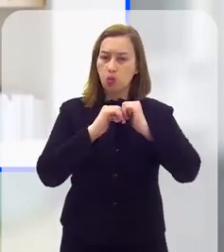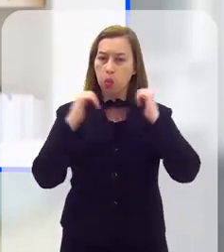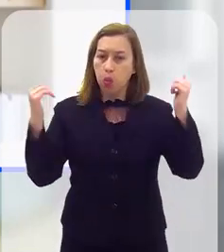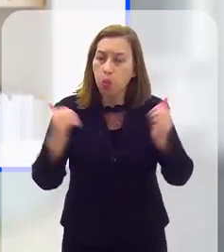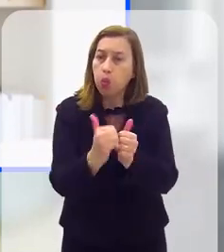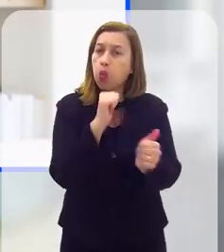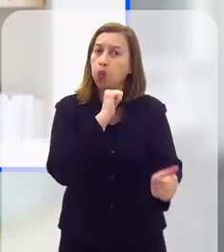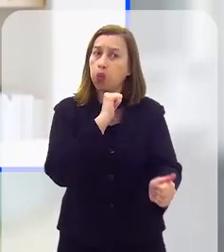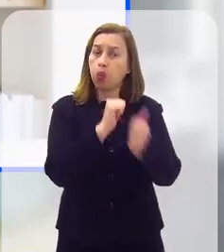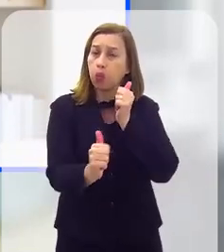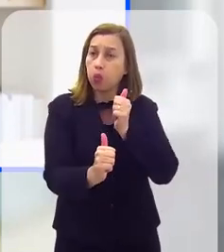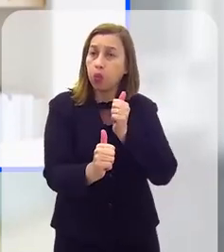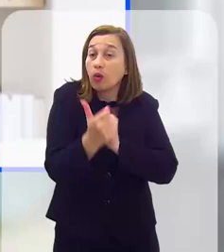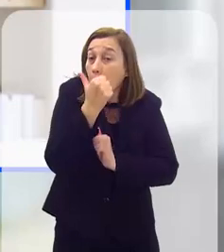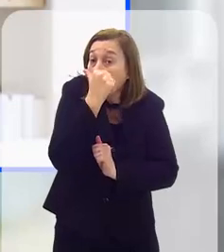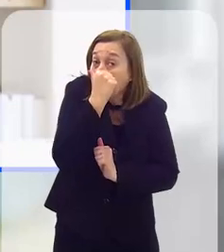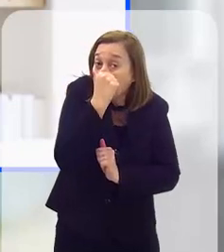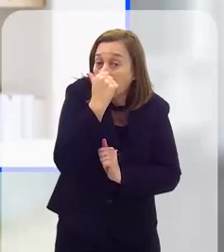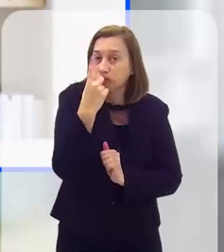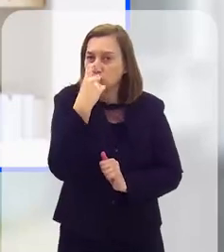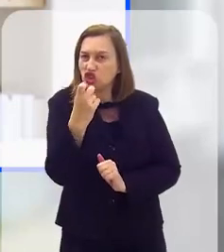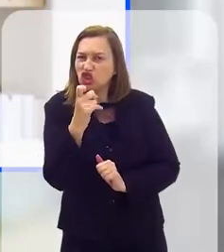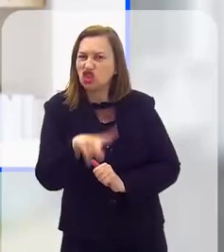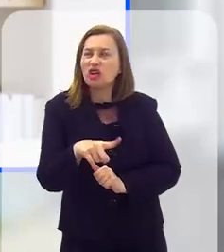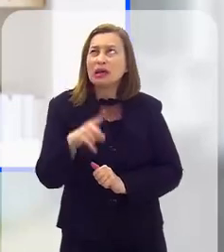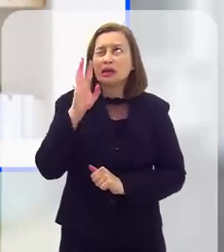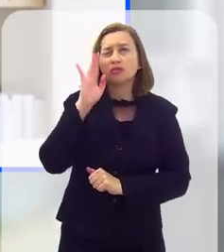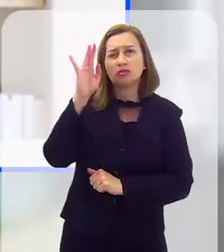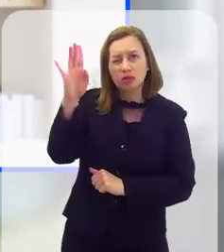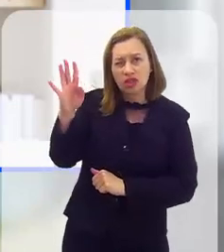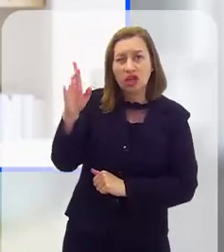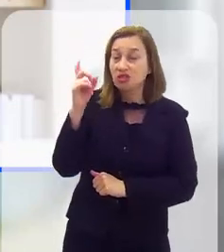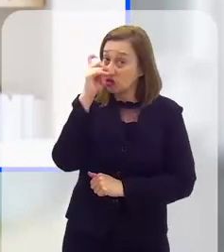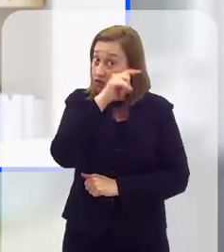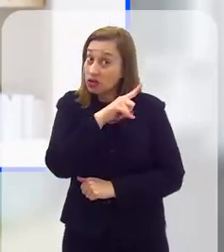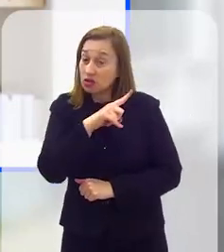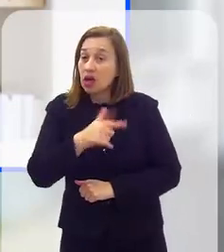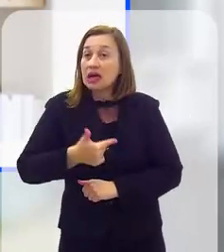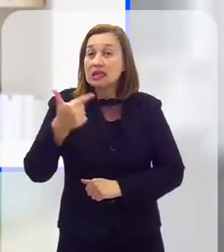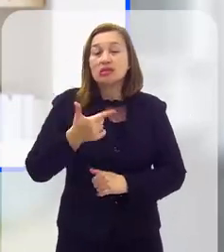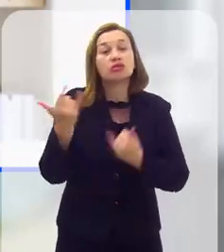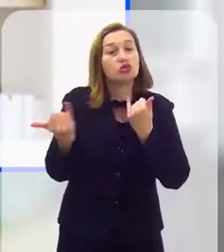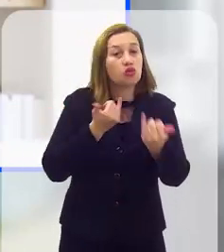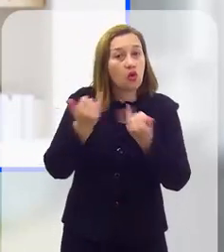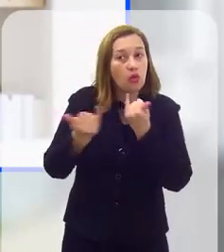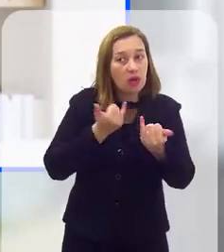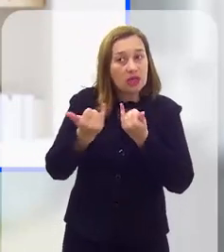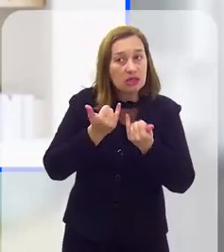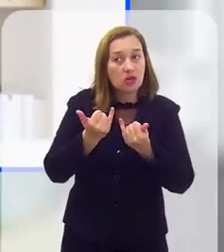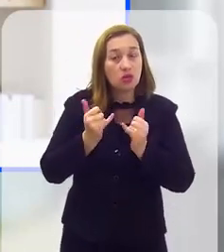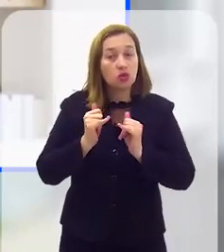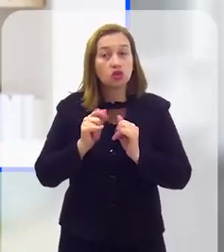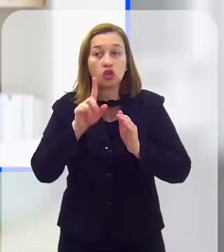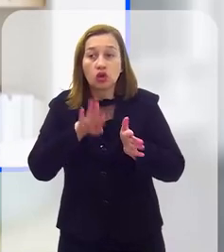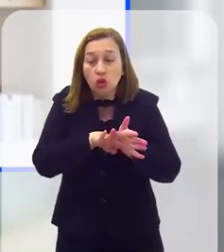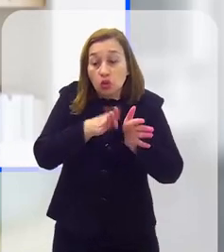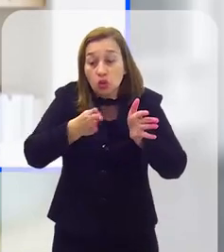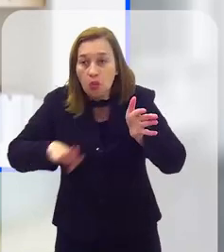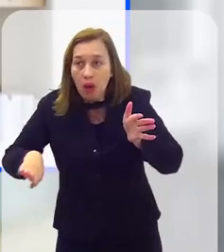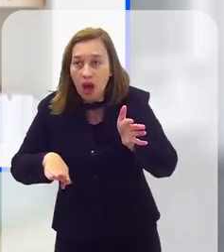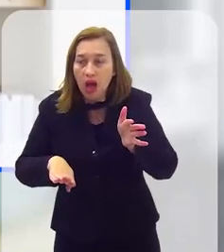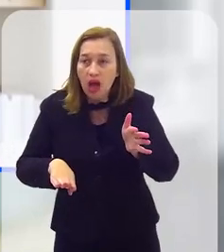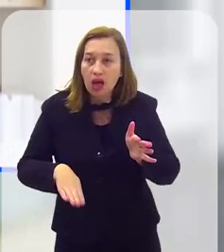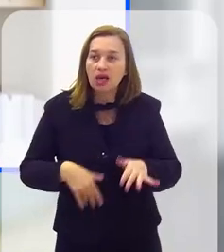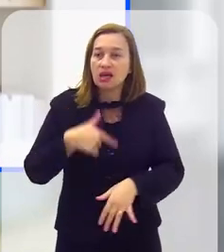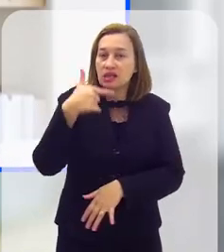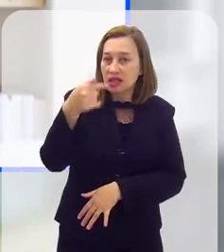estádios do Maracanã até o topo cheinhos de lixo. É difícil imaginar. Ainda segundo os dados, nos oceanos há